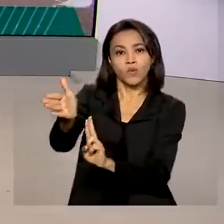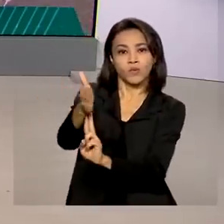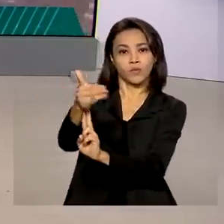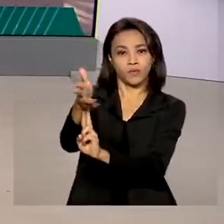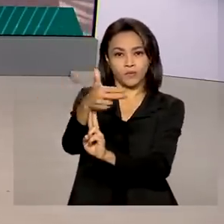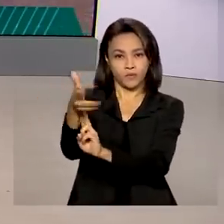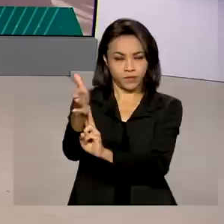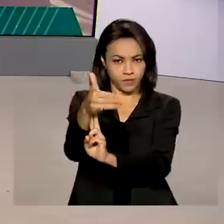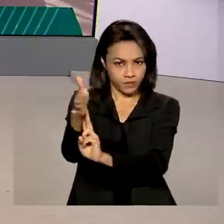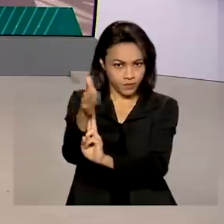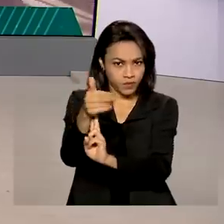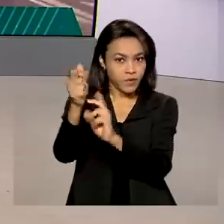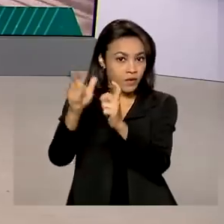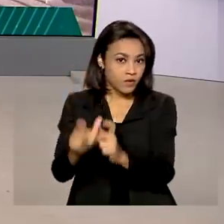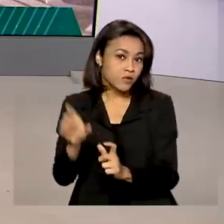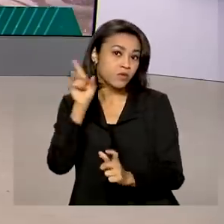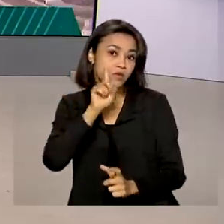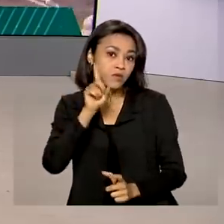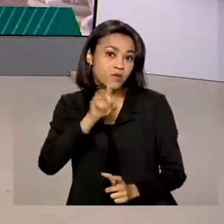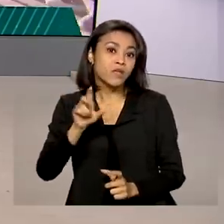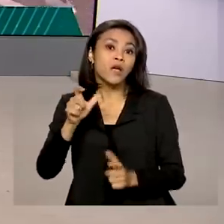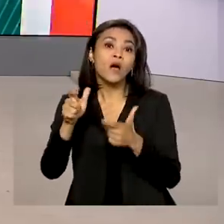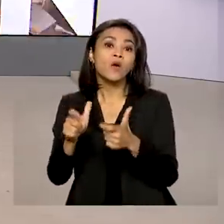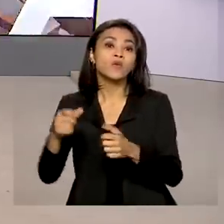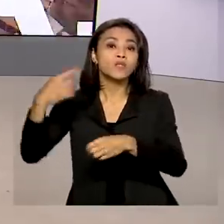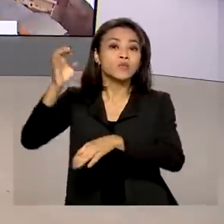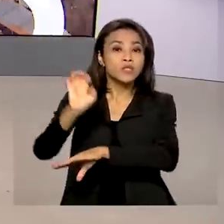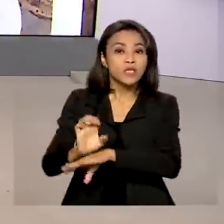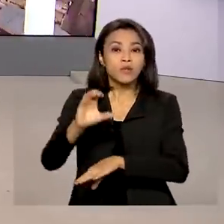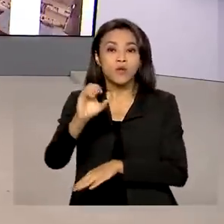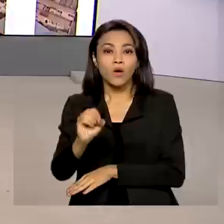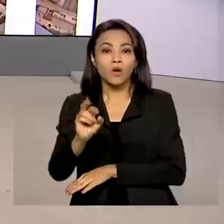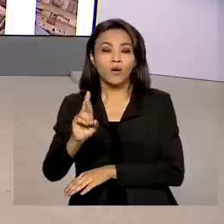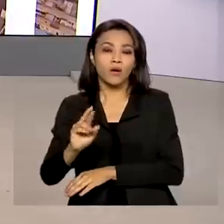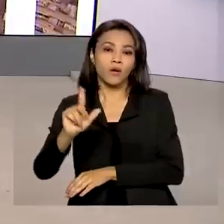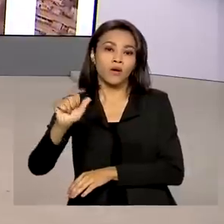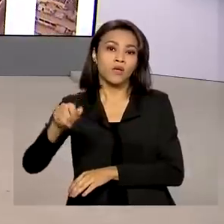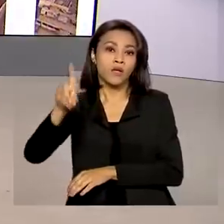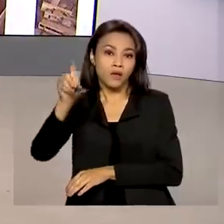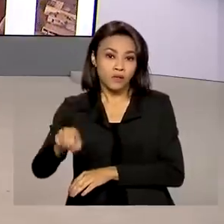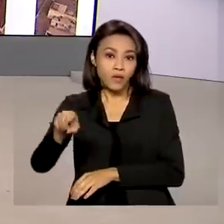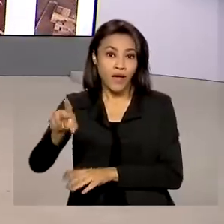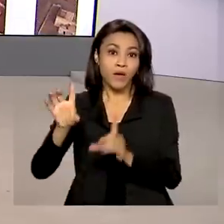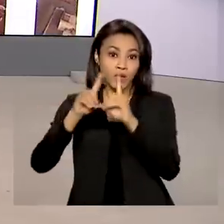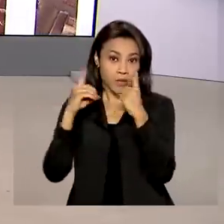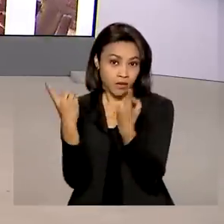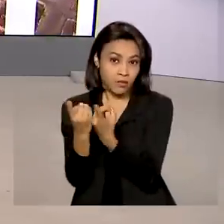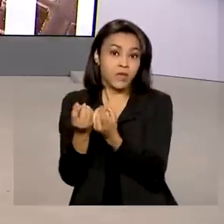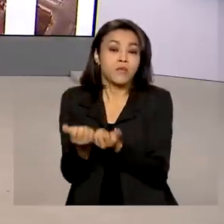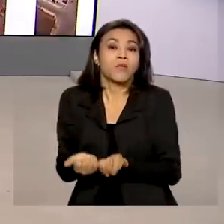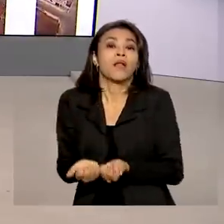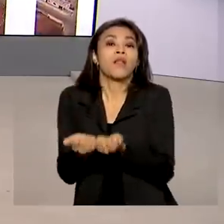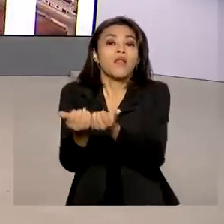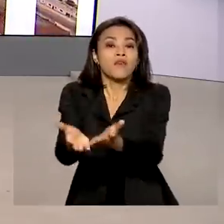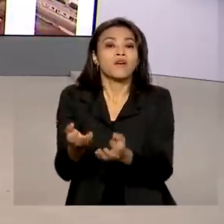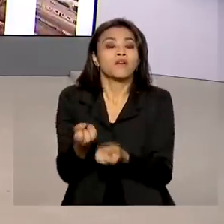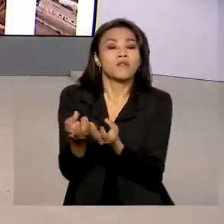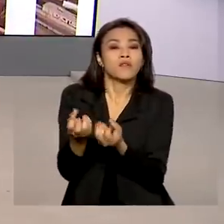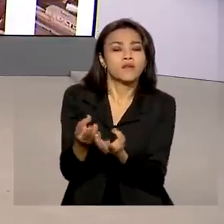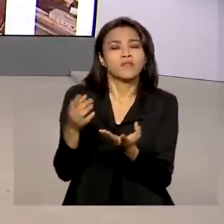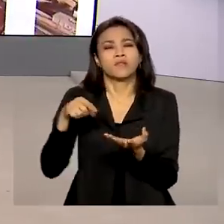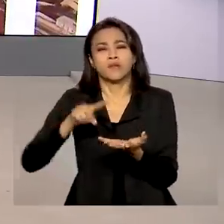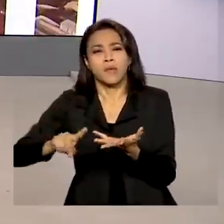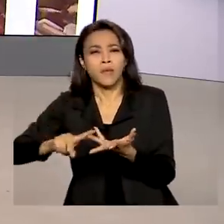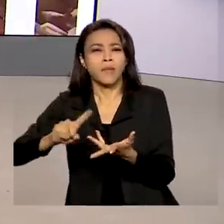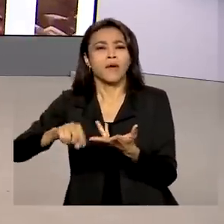Flórida. A nova repartição foi criada para levar assistência consular emergencial aos brasileiros que